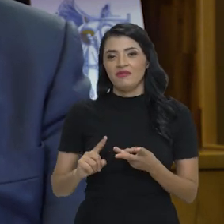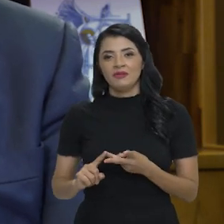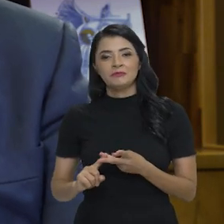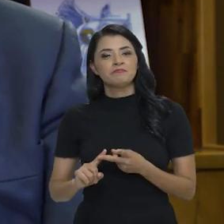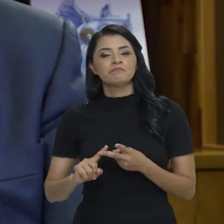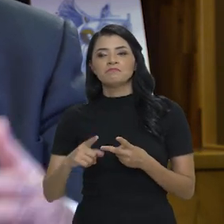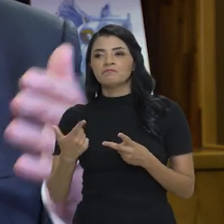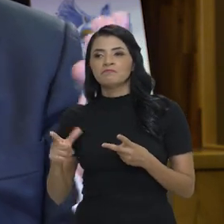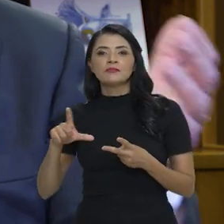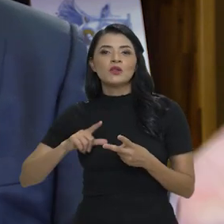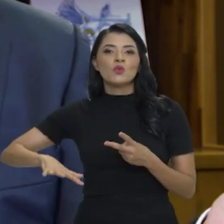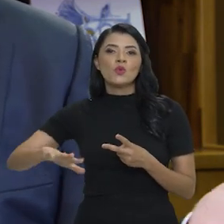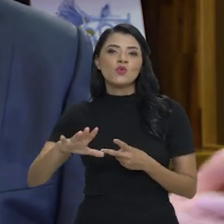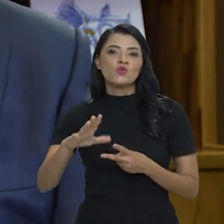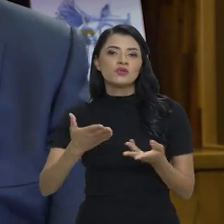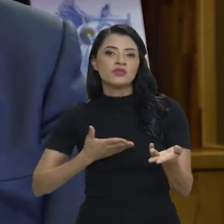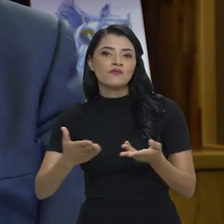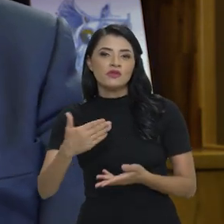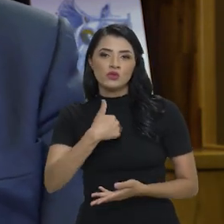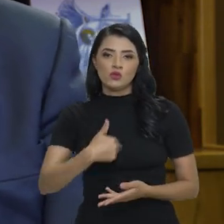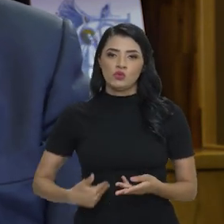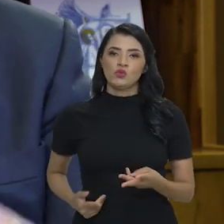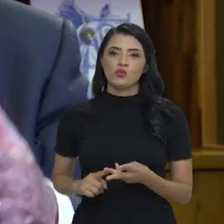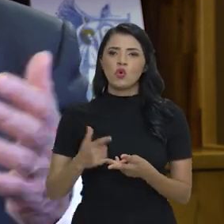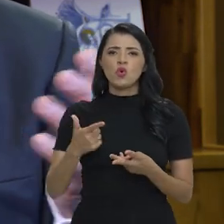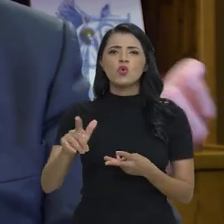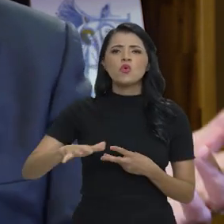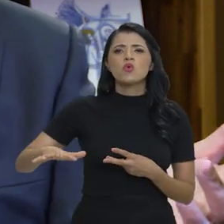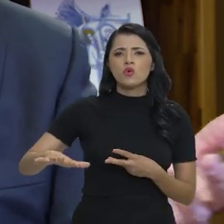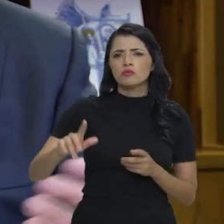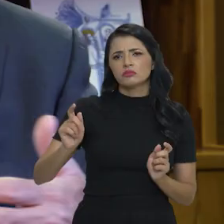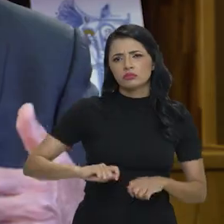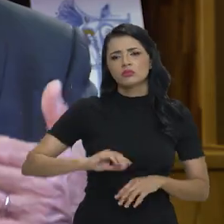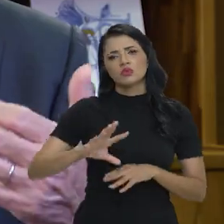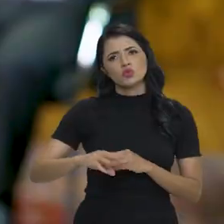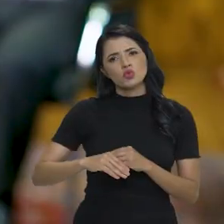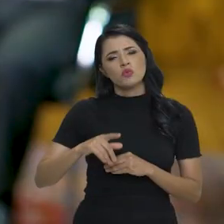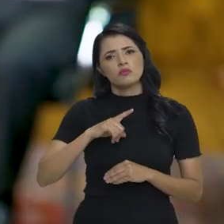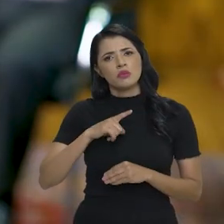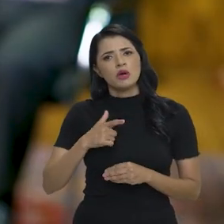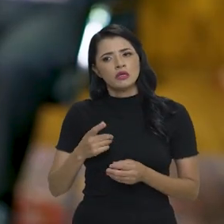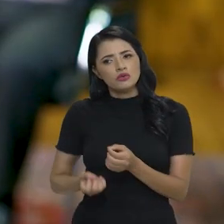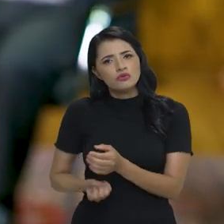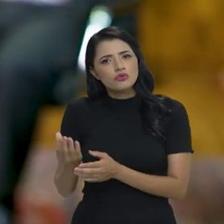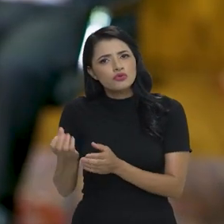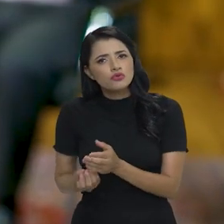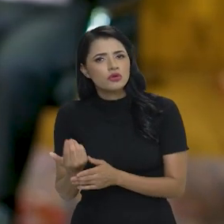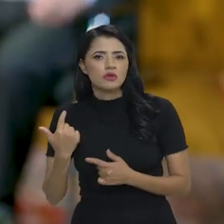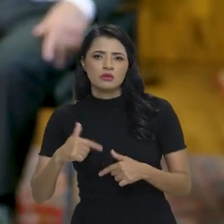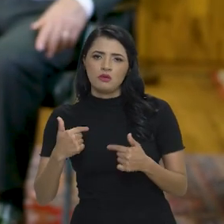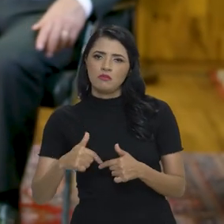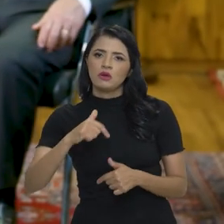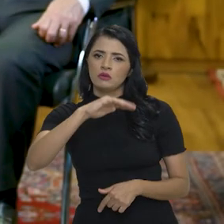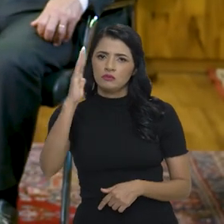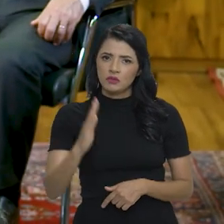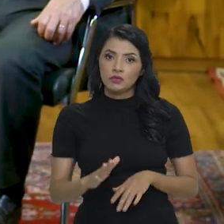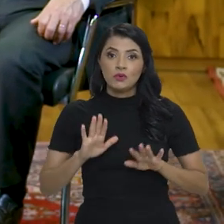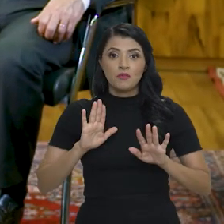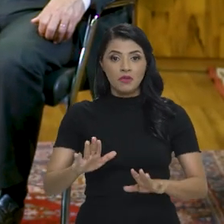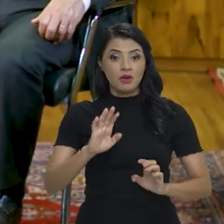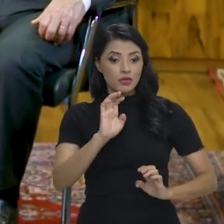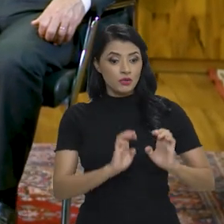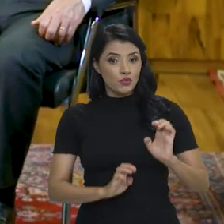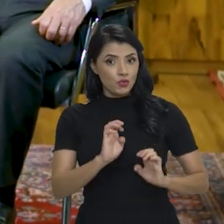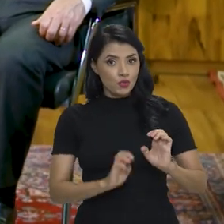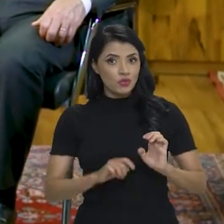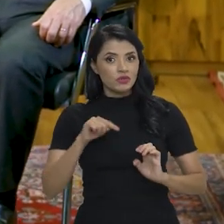com o serviço público, para somar com outras áreas que geram emprego no Brasil. Mas a indústria, sem